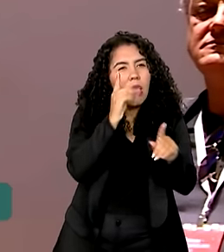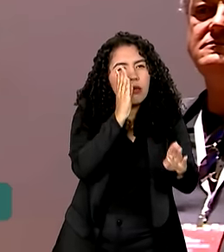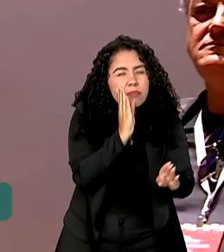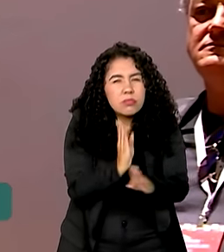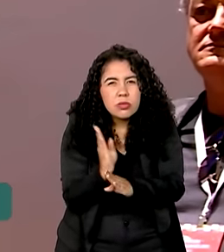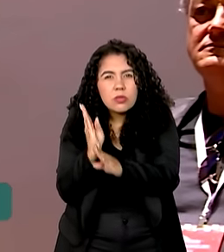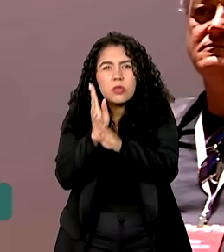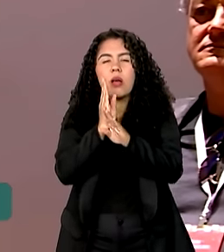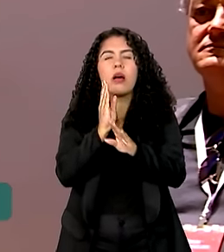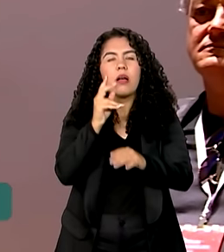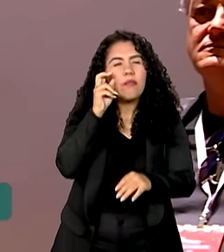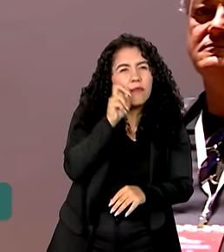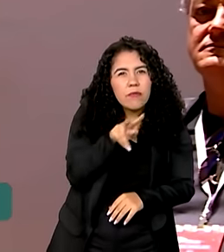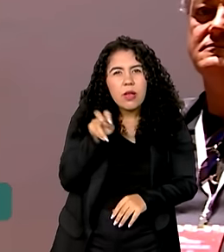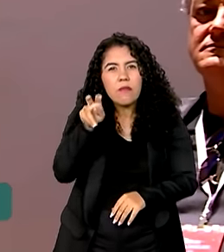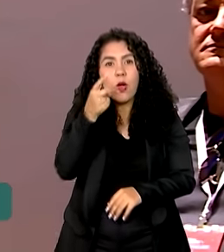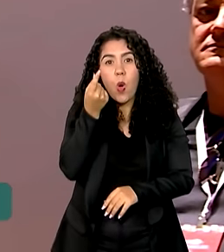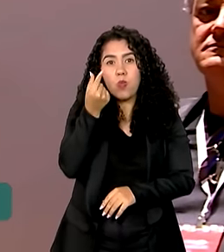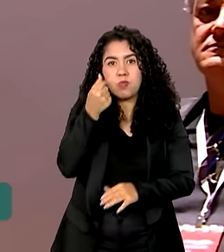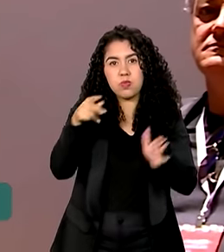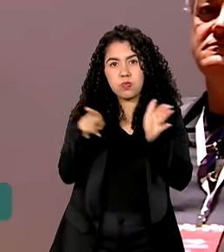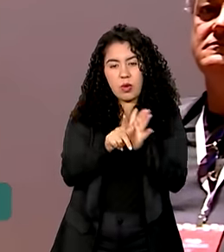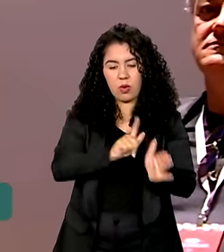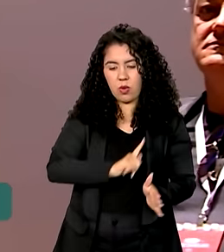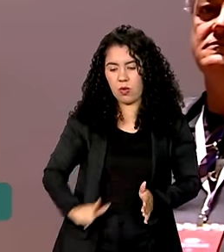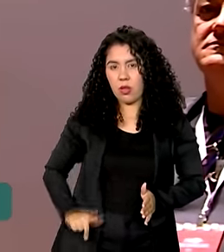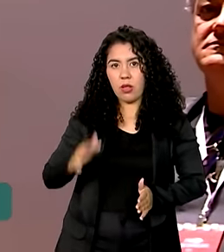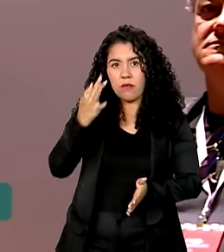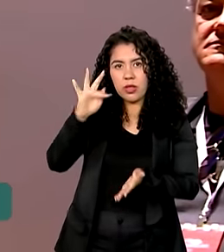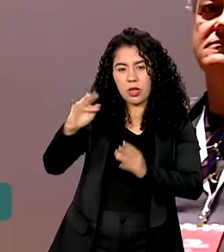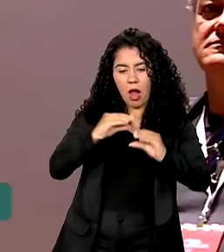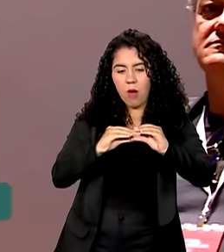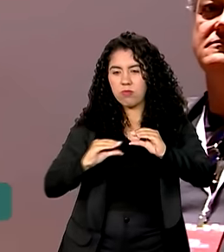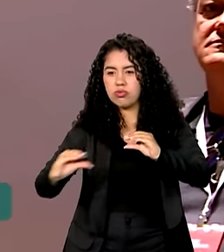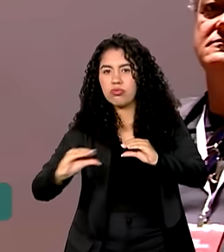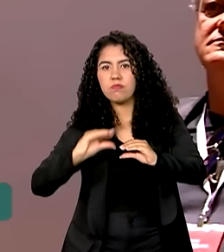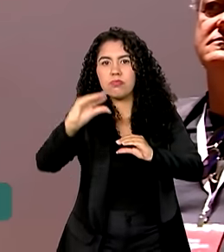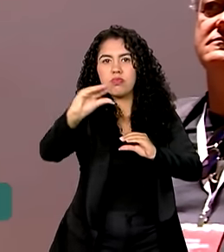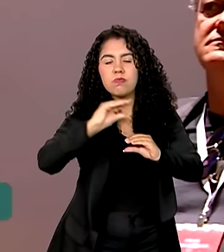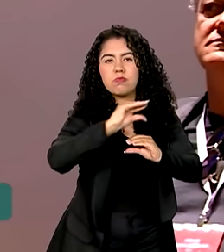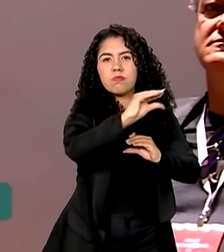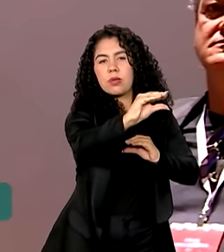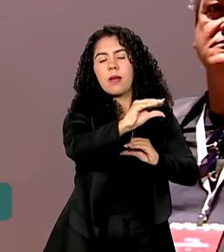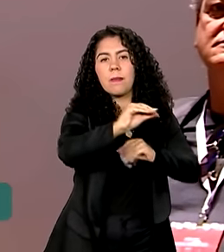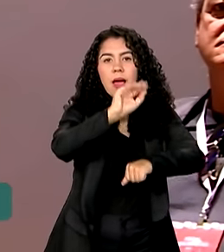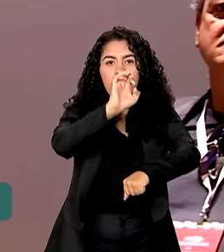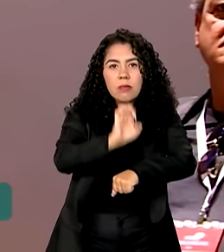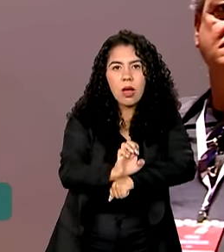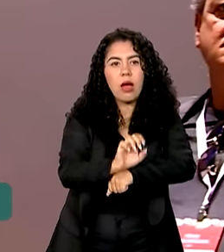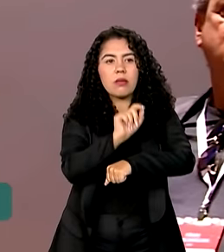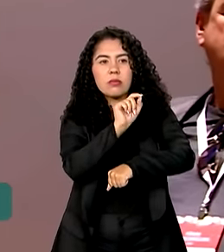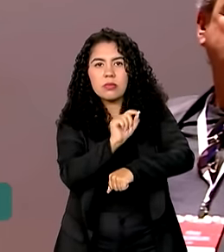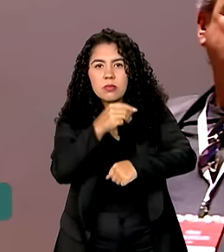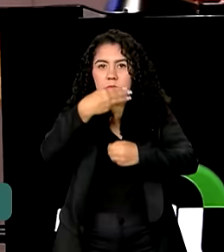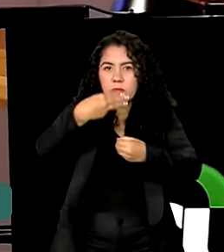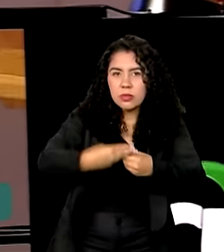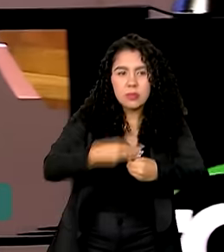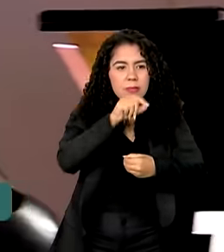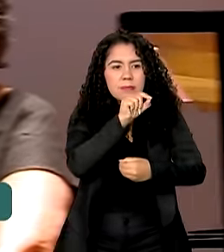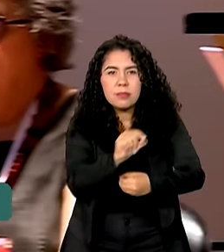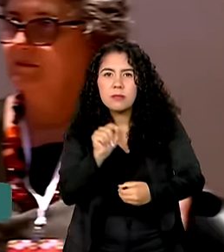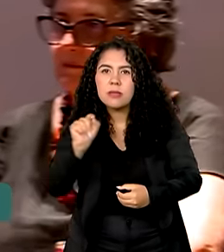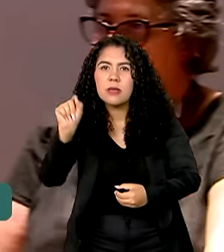os recursos que o governo federal aplica e disponibiliza para cada município do Brasil.